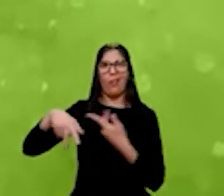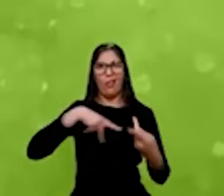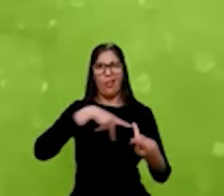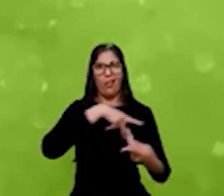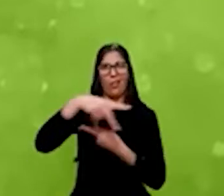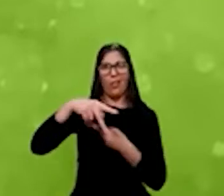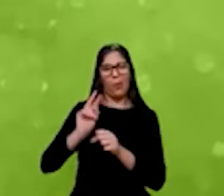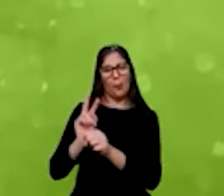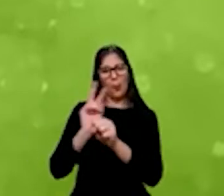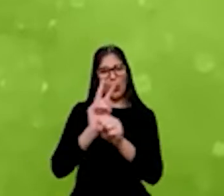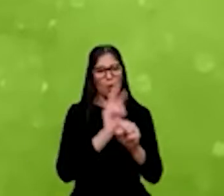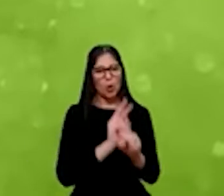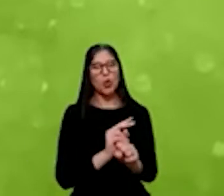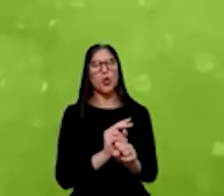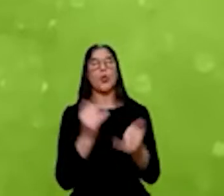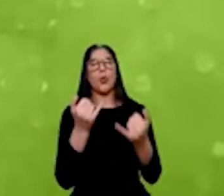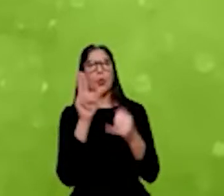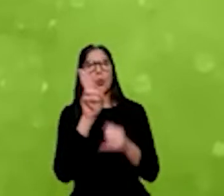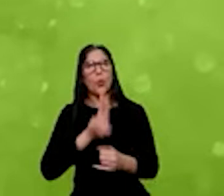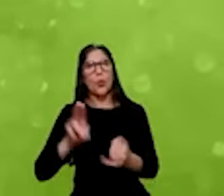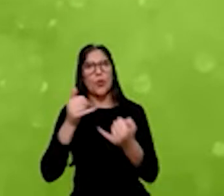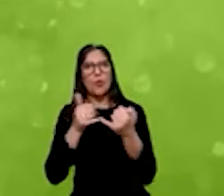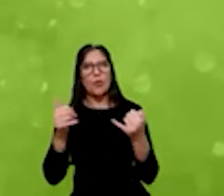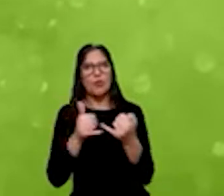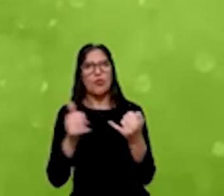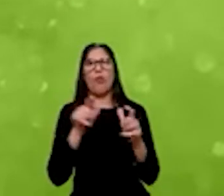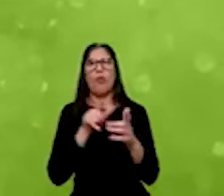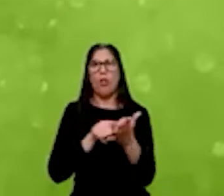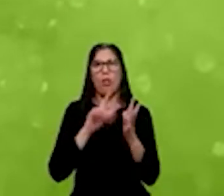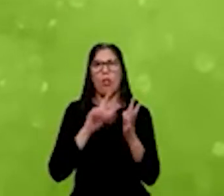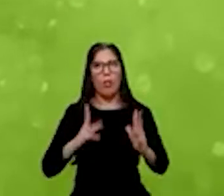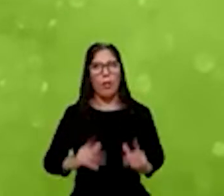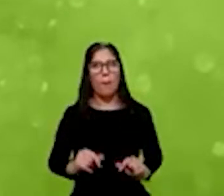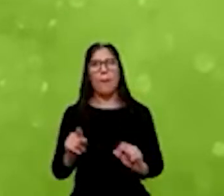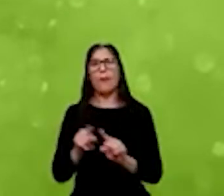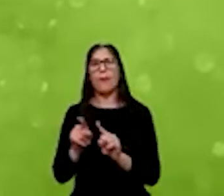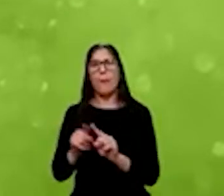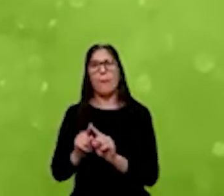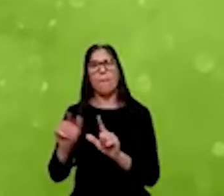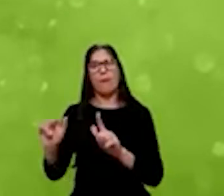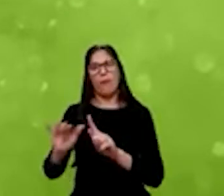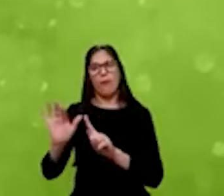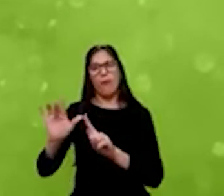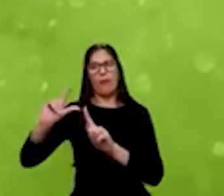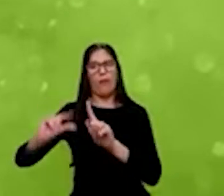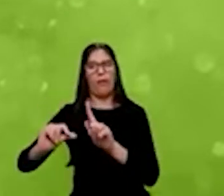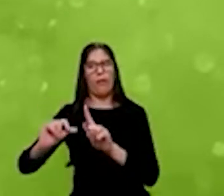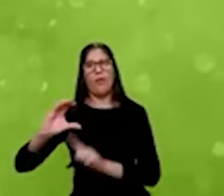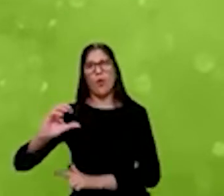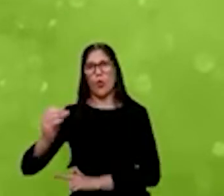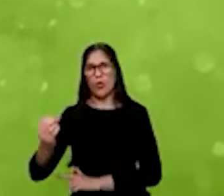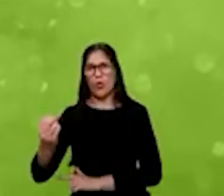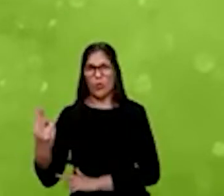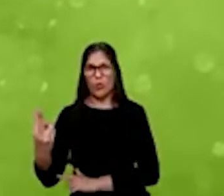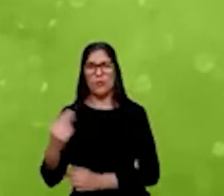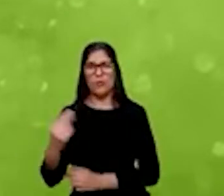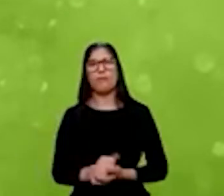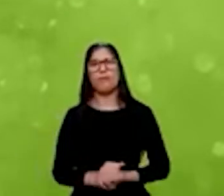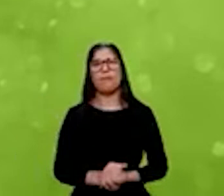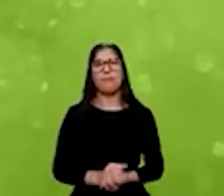renováveis e sequestros de carbono. O gestor é a Vox Capital, a gente está no processo de